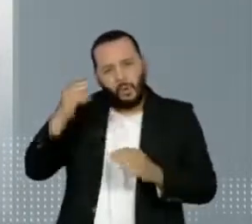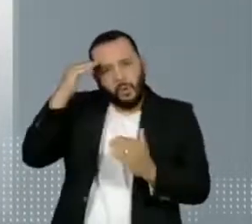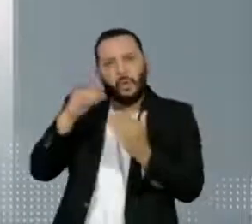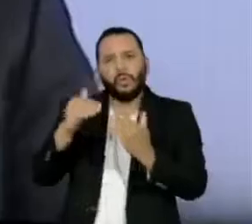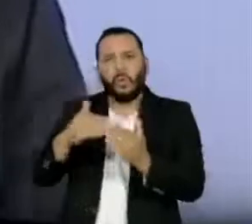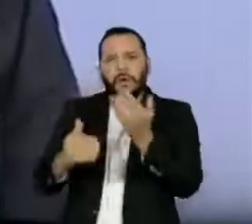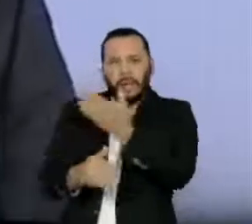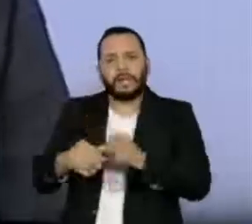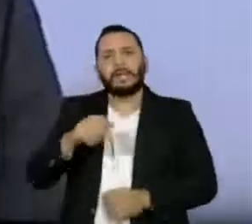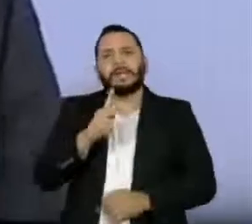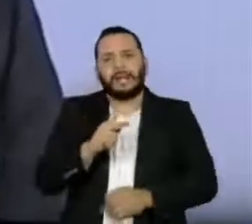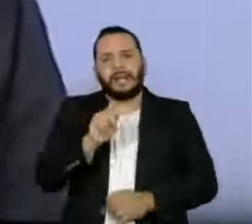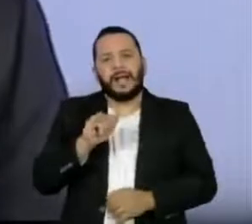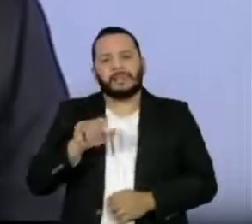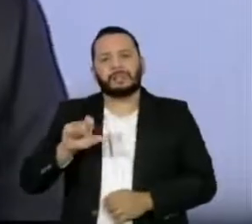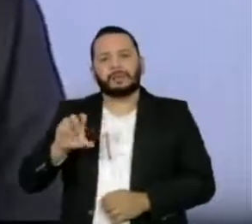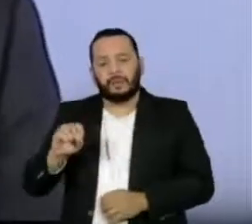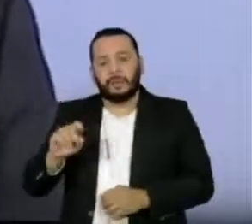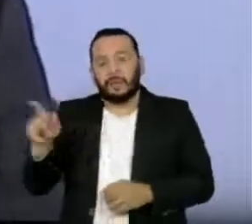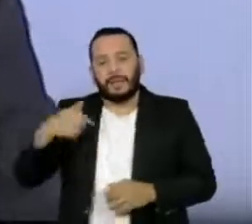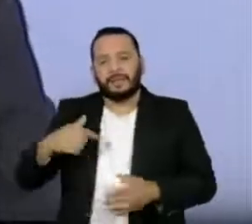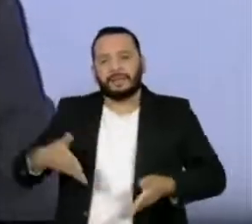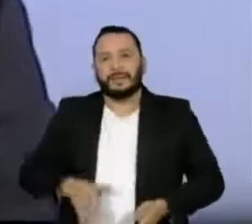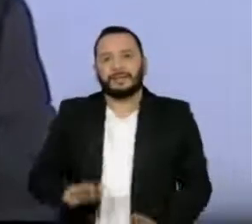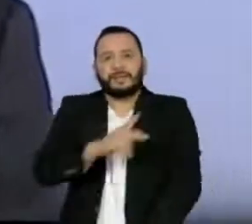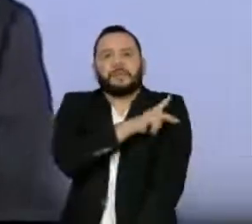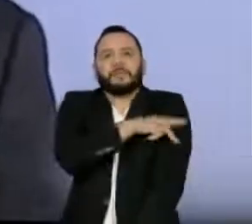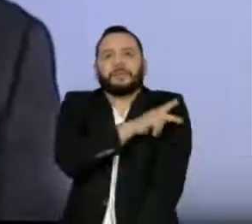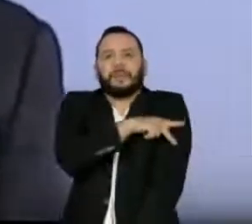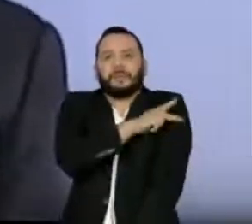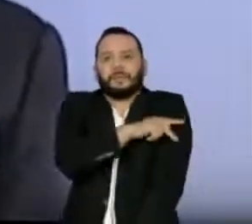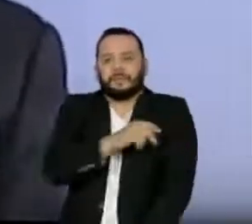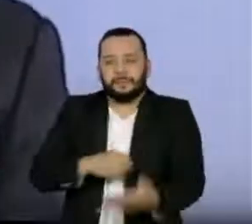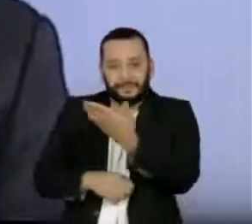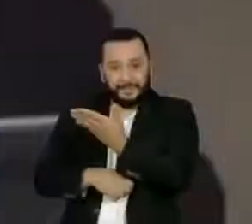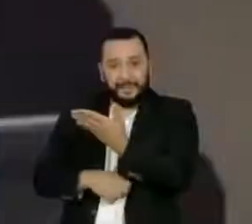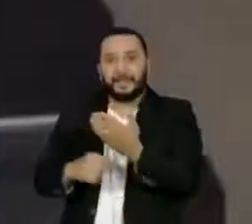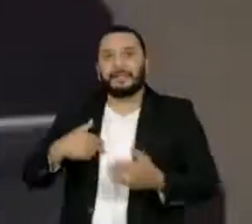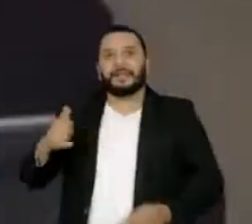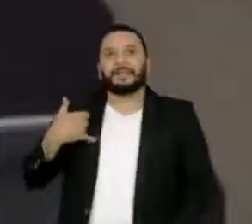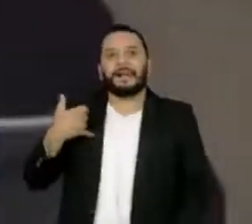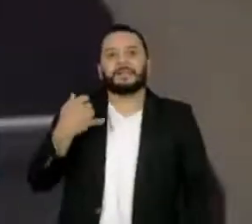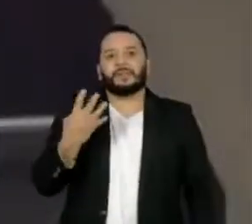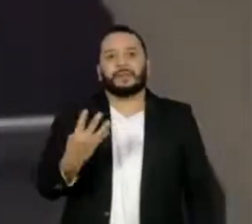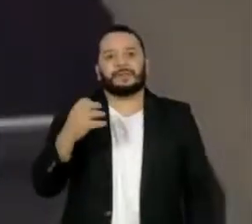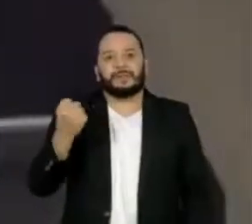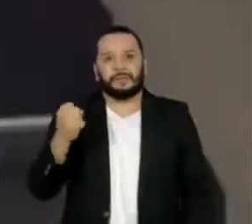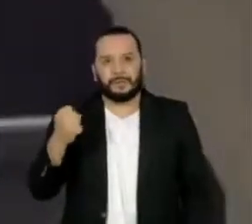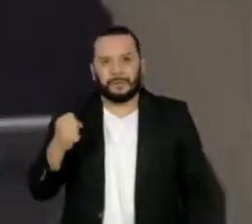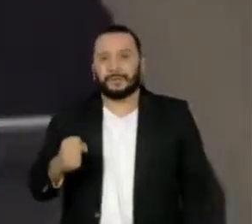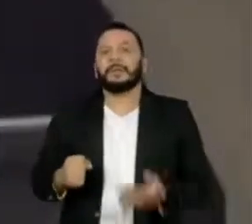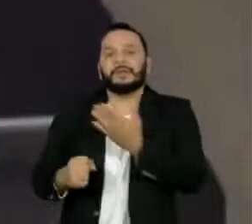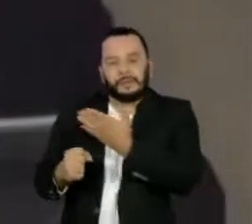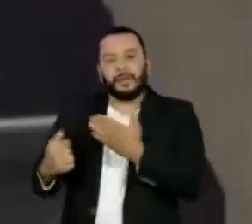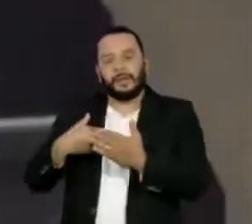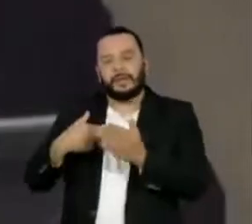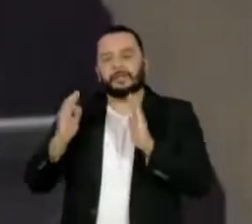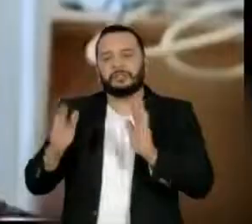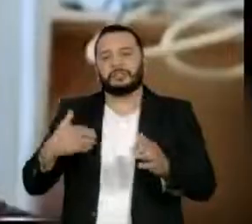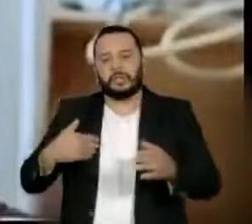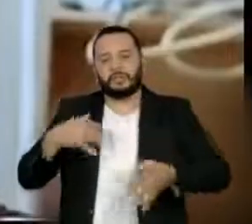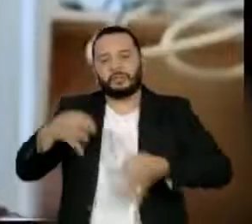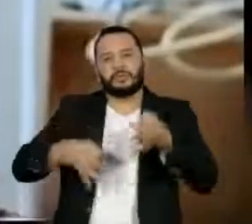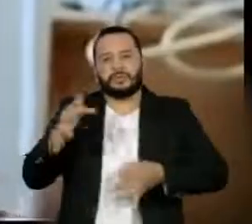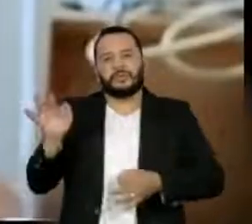sociedade. Natural de Teresina, no Piauí, o desembargador tem 48 anos e é magistrado federal